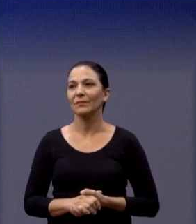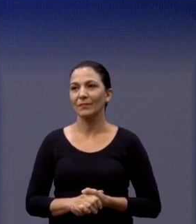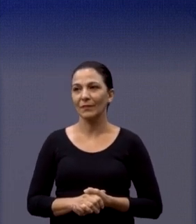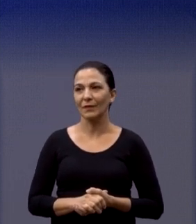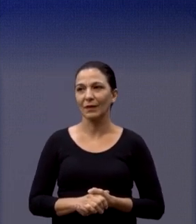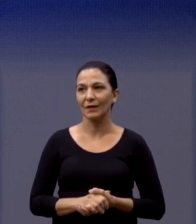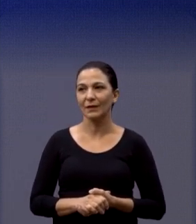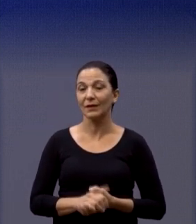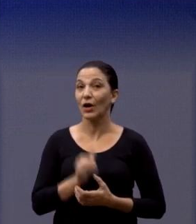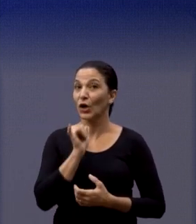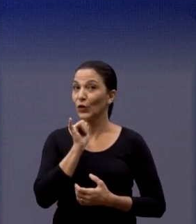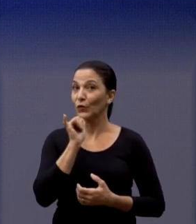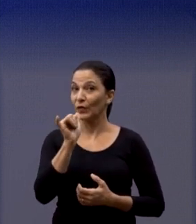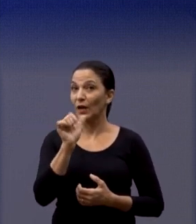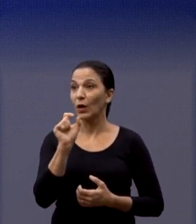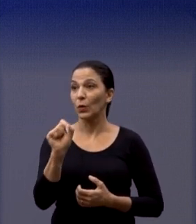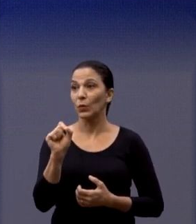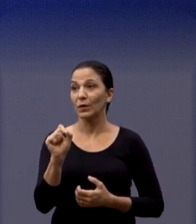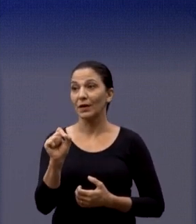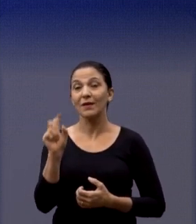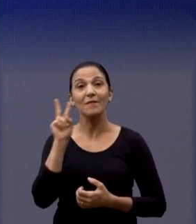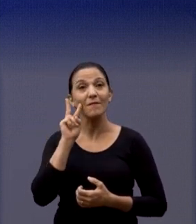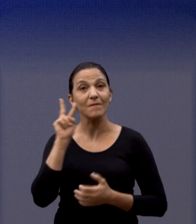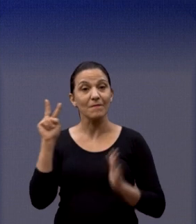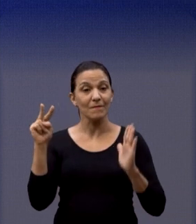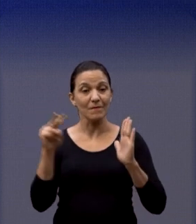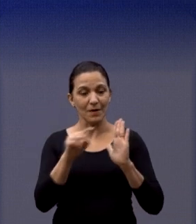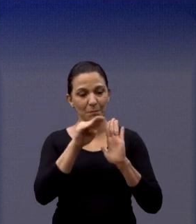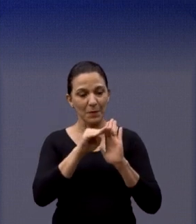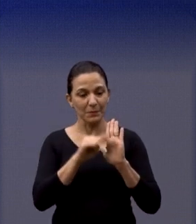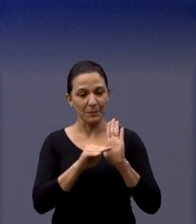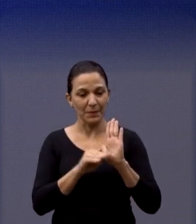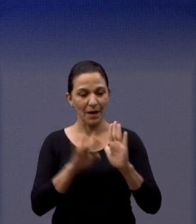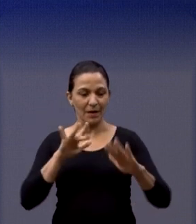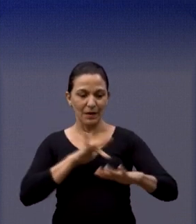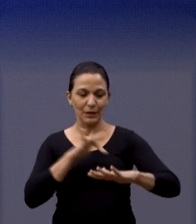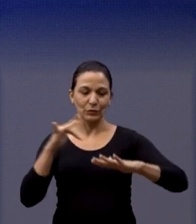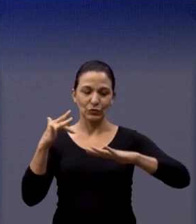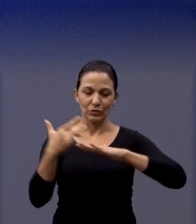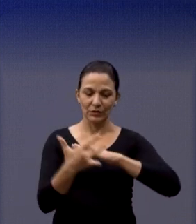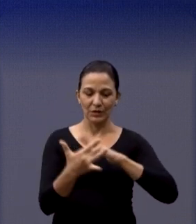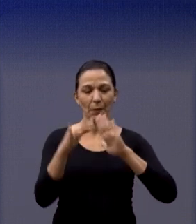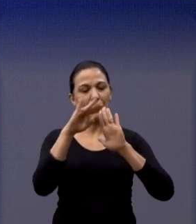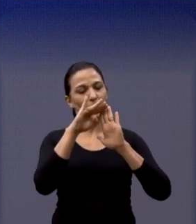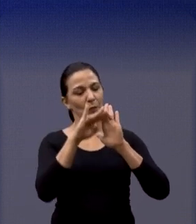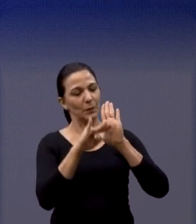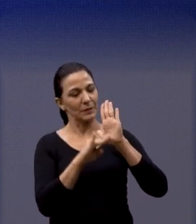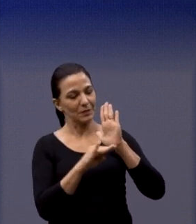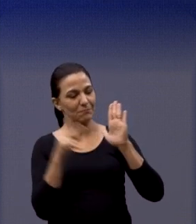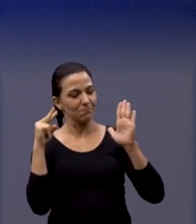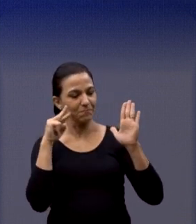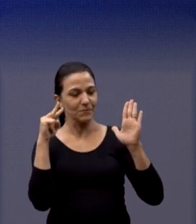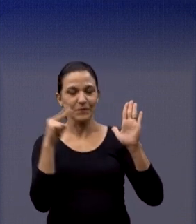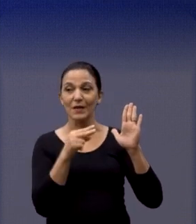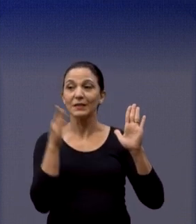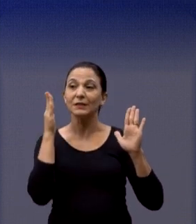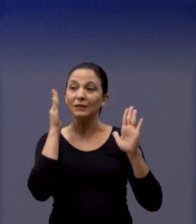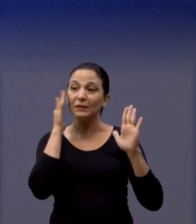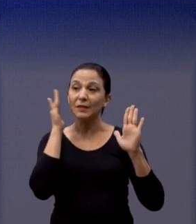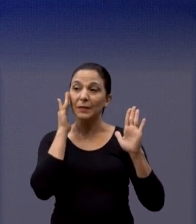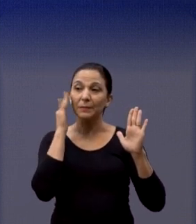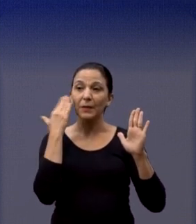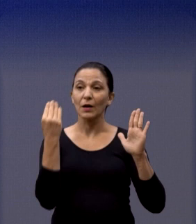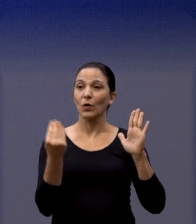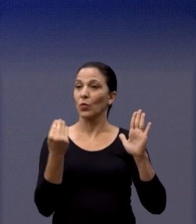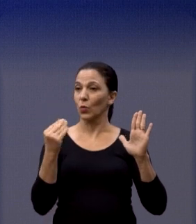E dizer o seguinte, acompanhe, a gente vai estar divulgando também nas nossas redes sociais o que vai ter de programação